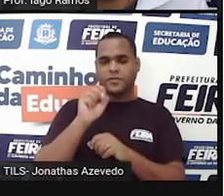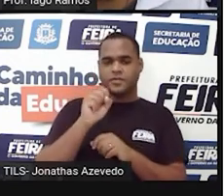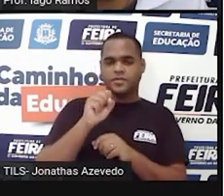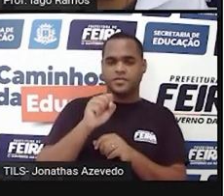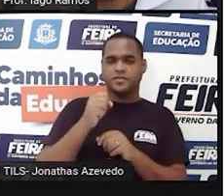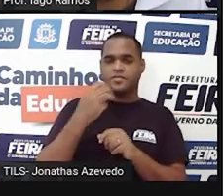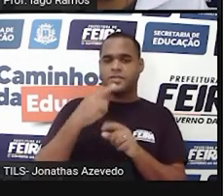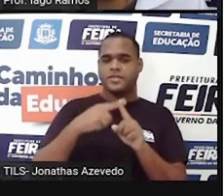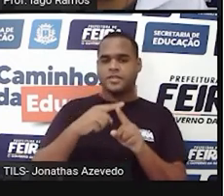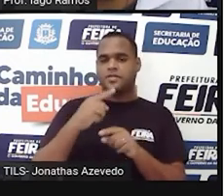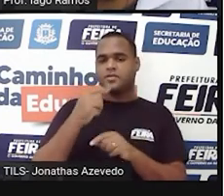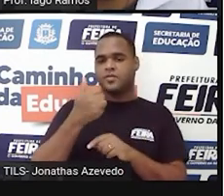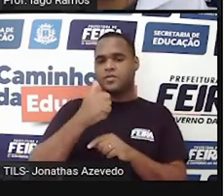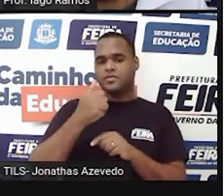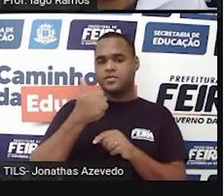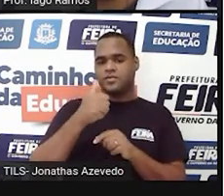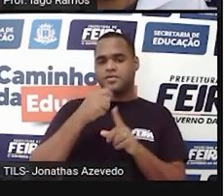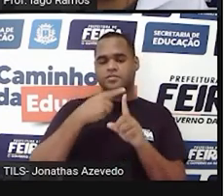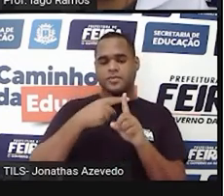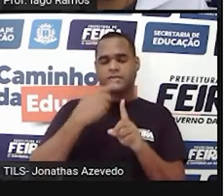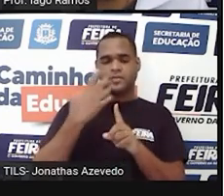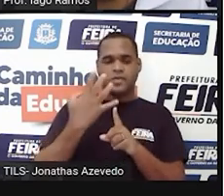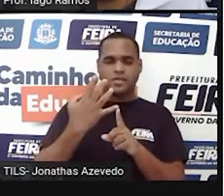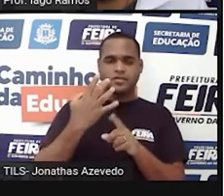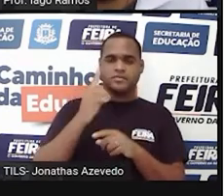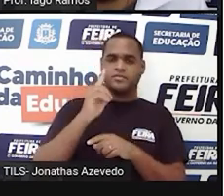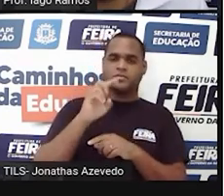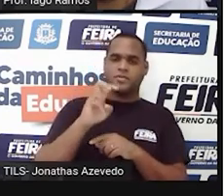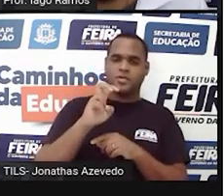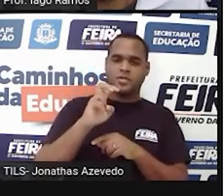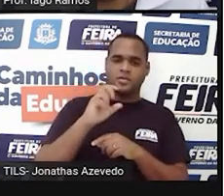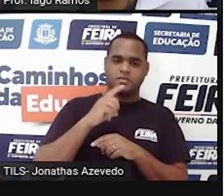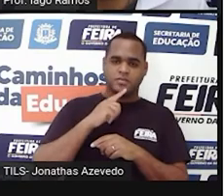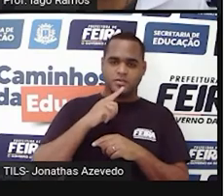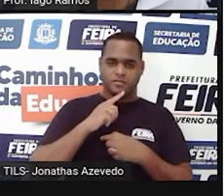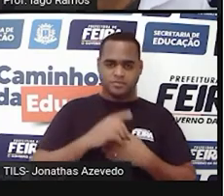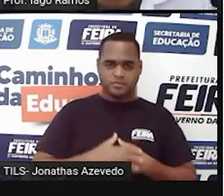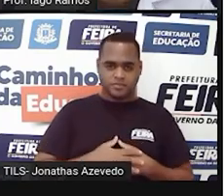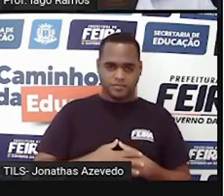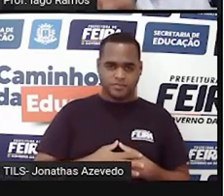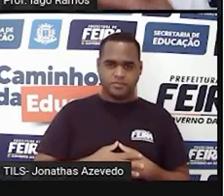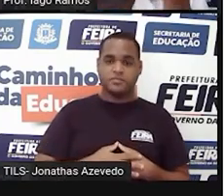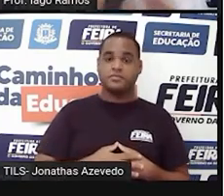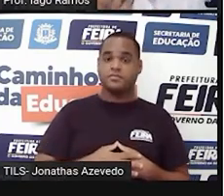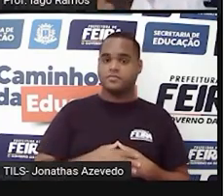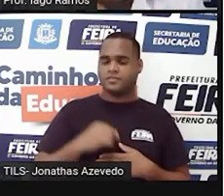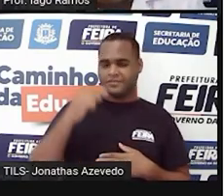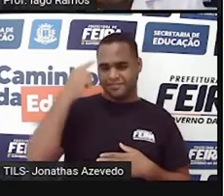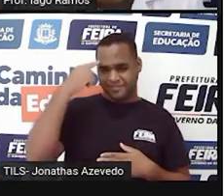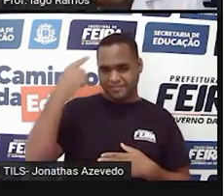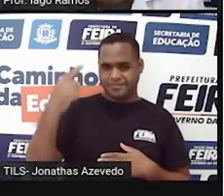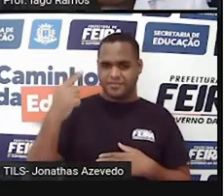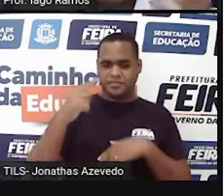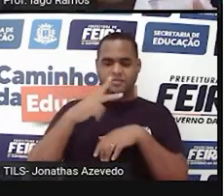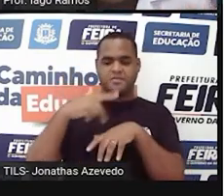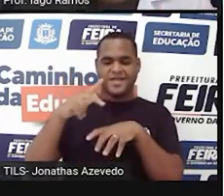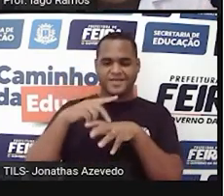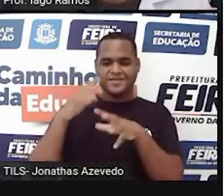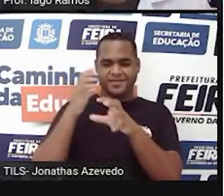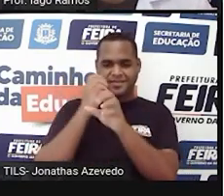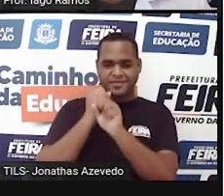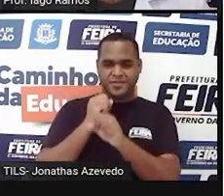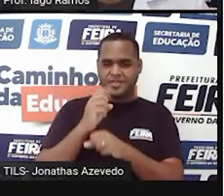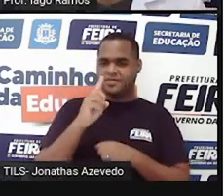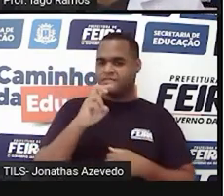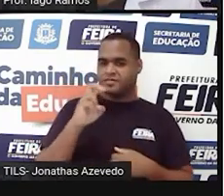mais 3, 11, 11 mais 4, 15. Então, aqueles 4 países juntos têm um total